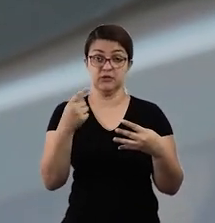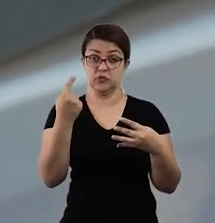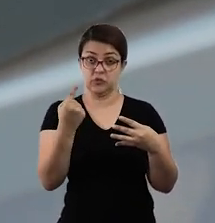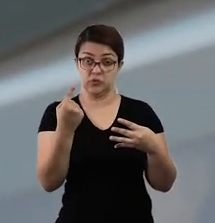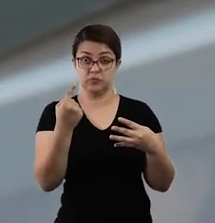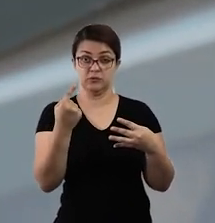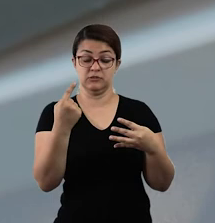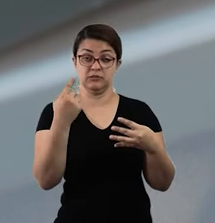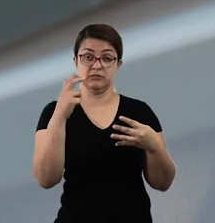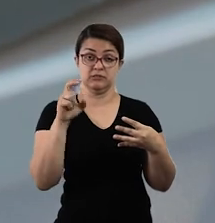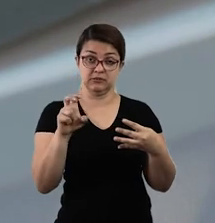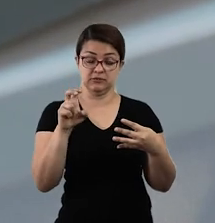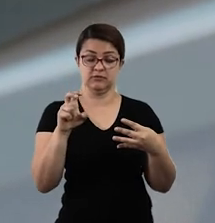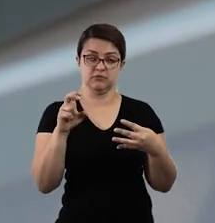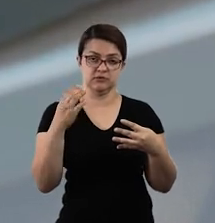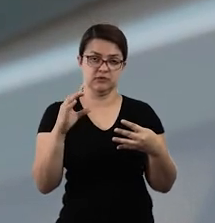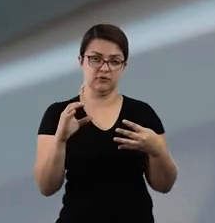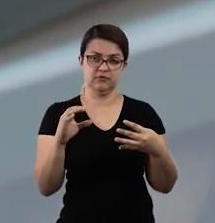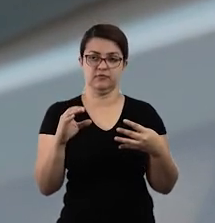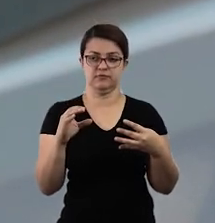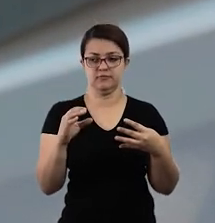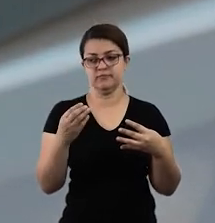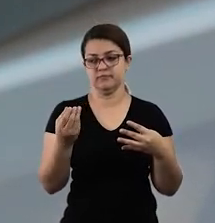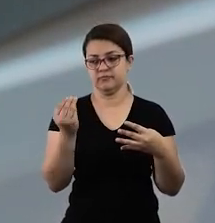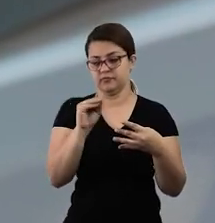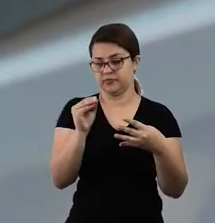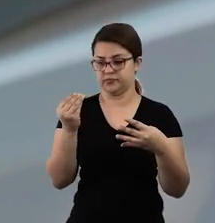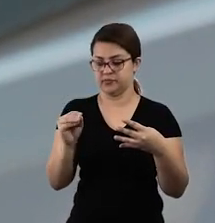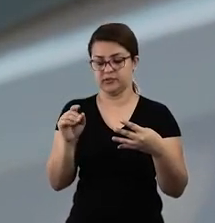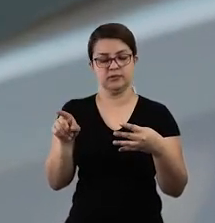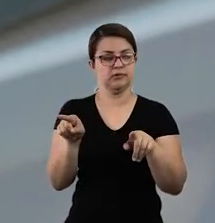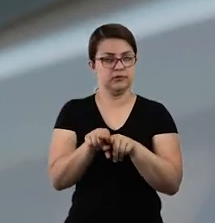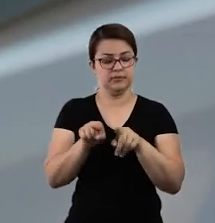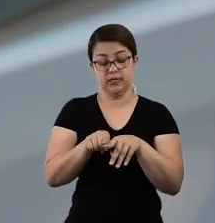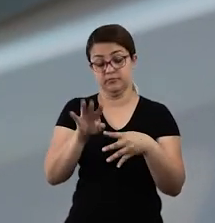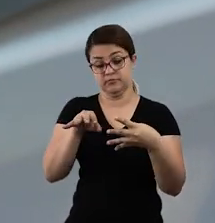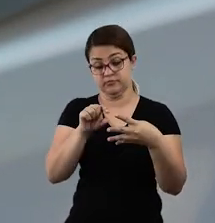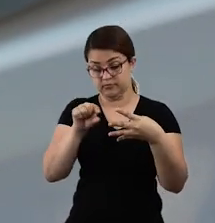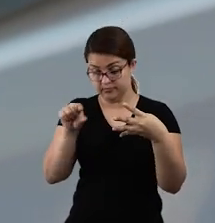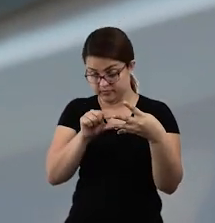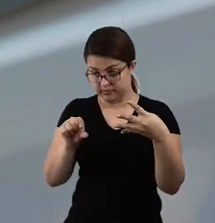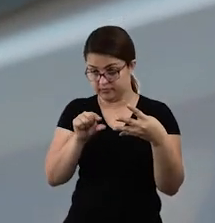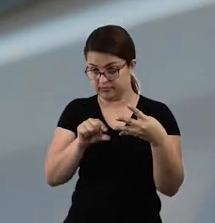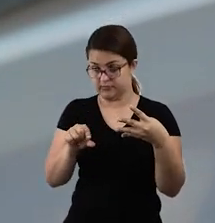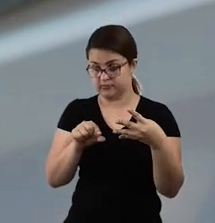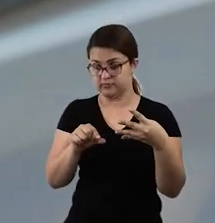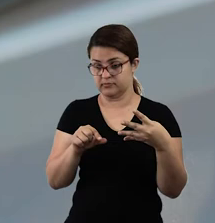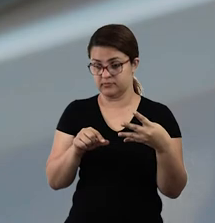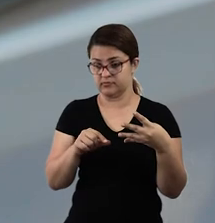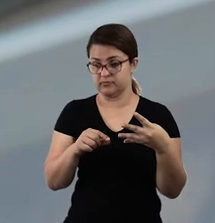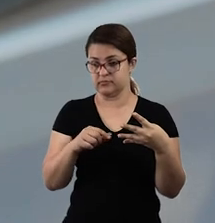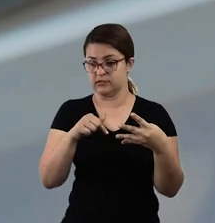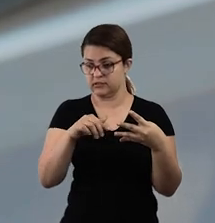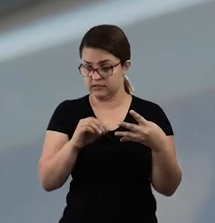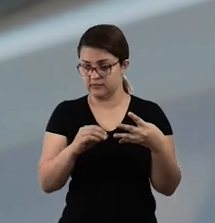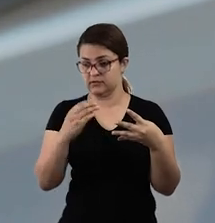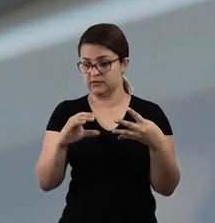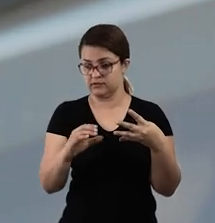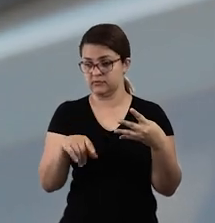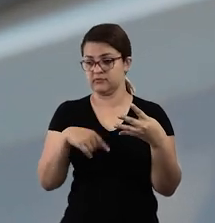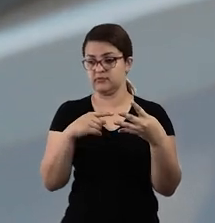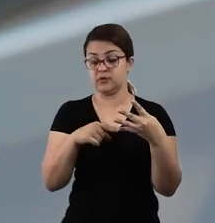centavos. Então eu vou colocar o número 1 aqui. E aí vocês irão fazer isso também com os outros valores que estão aqui, que é 56 centavos, 70